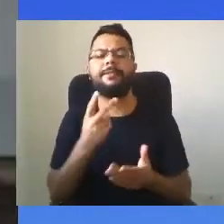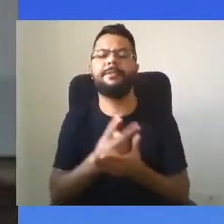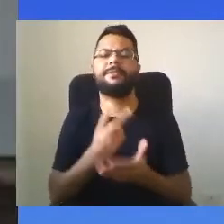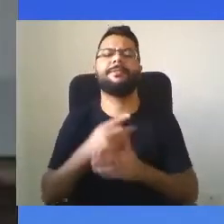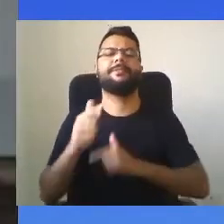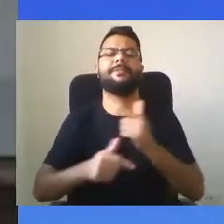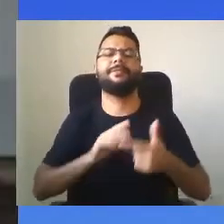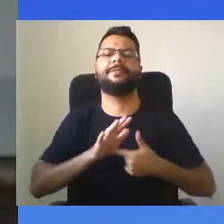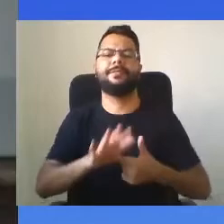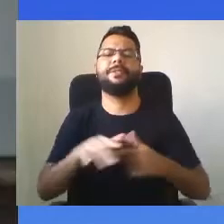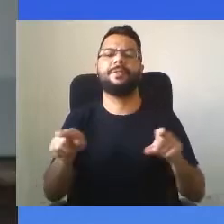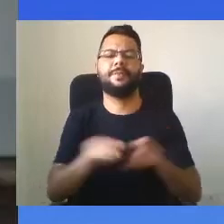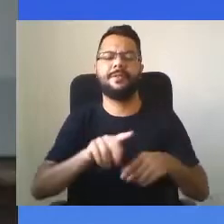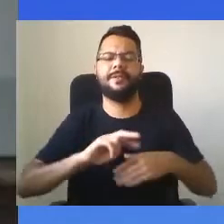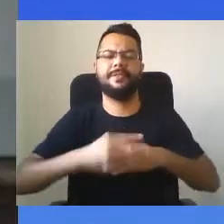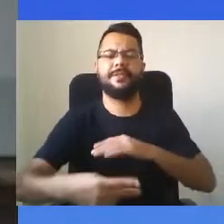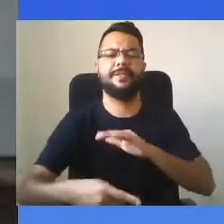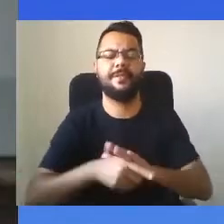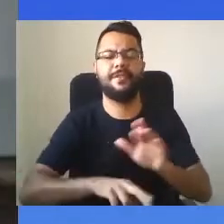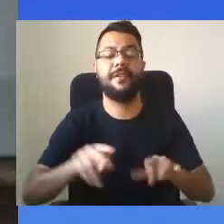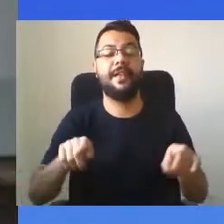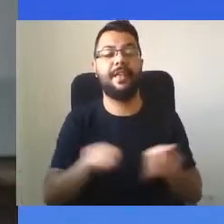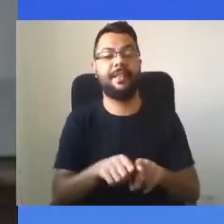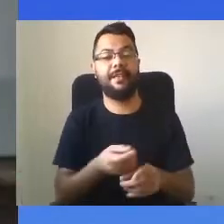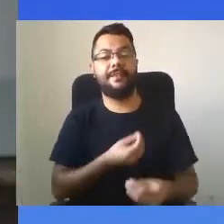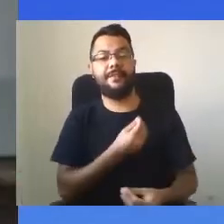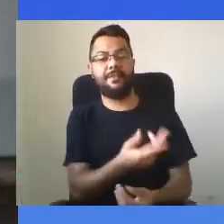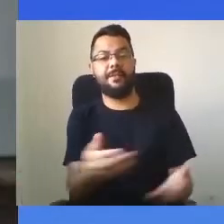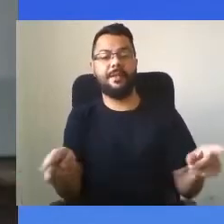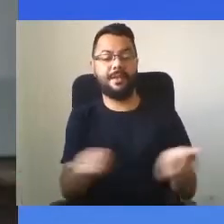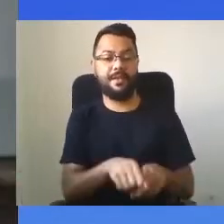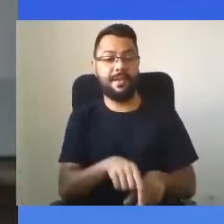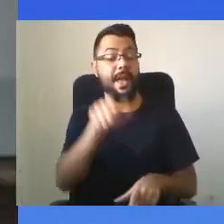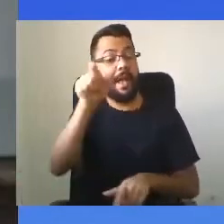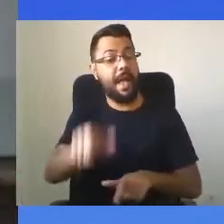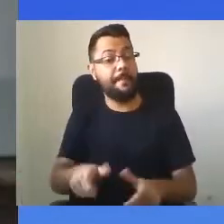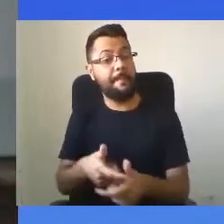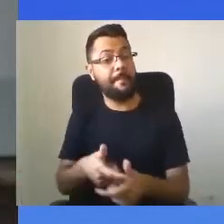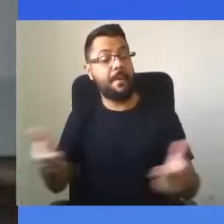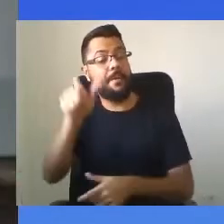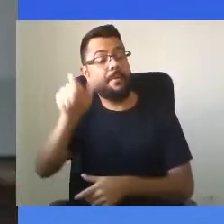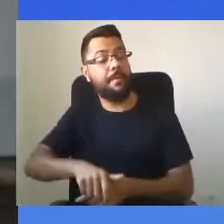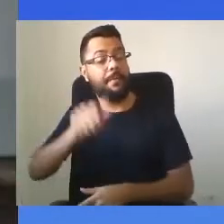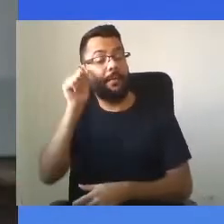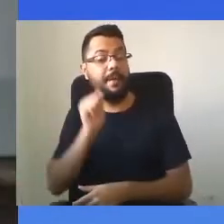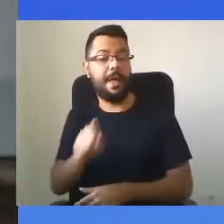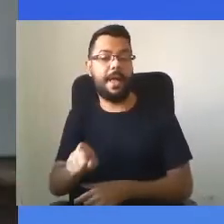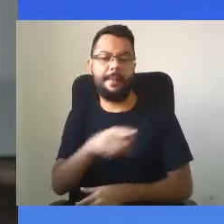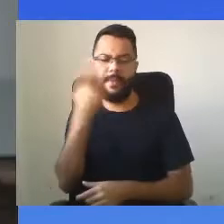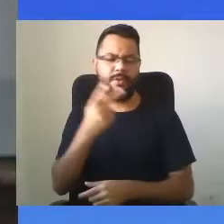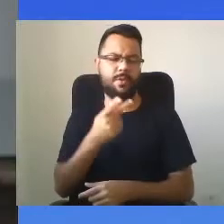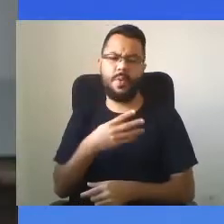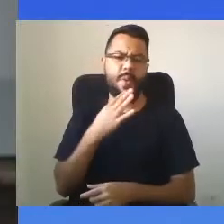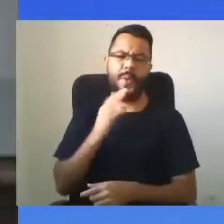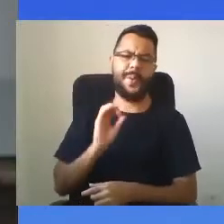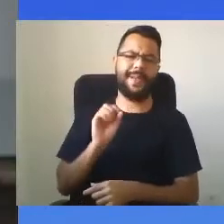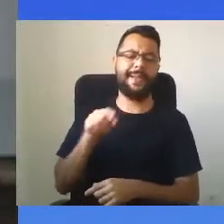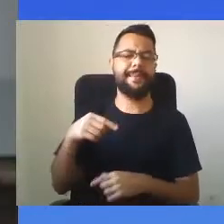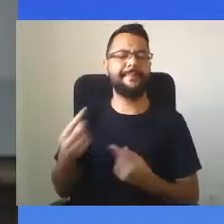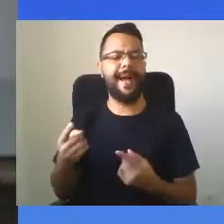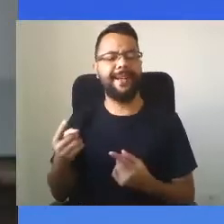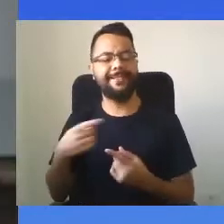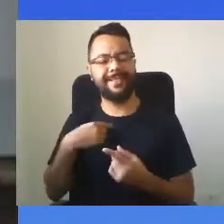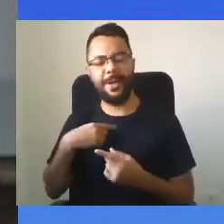redor. São mulheres anônimas ou de trajetória reconhecida que eu celebro nessa minha recondução.